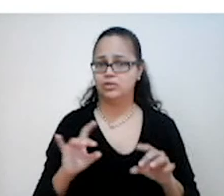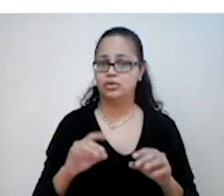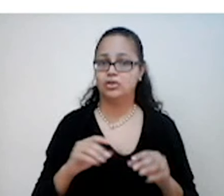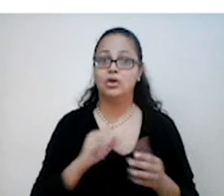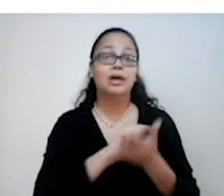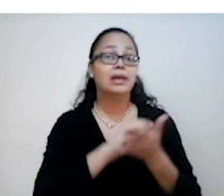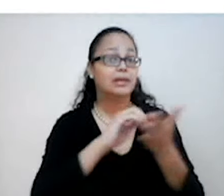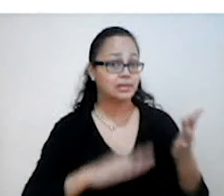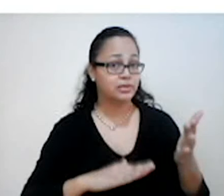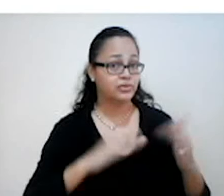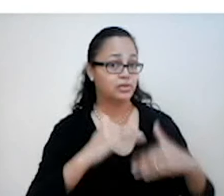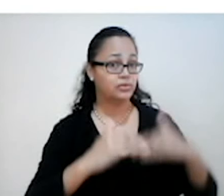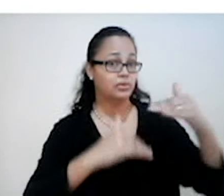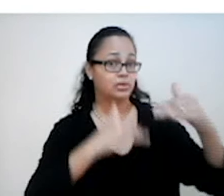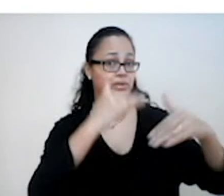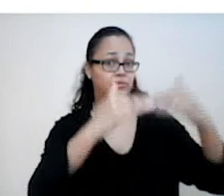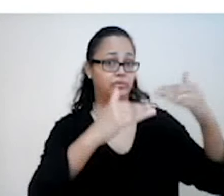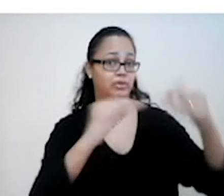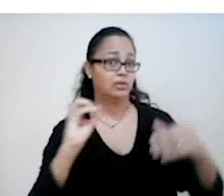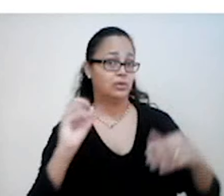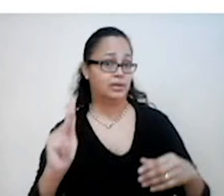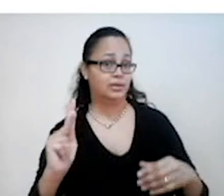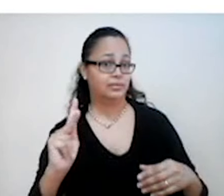desenvolvendo mais, ok?